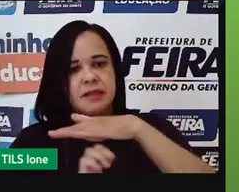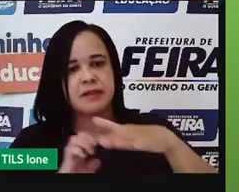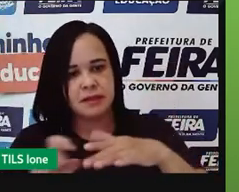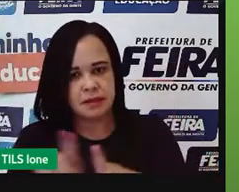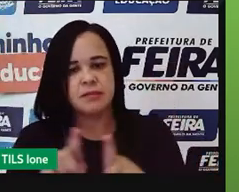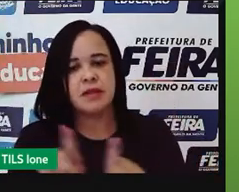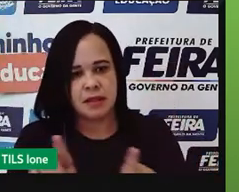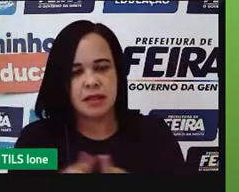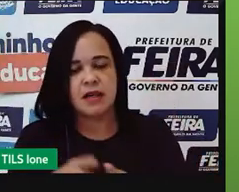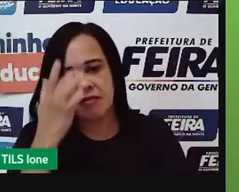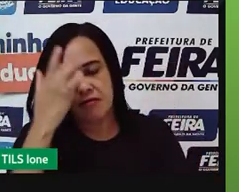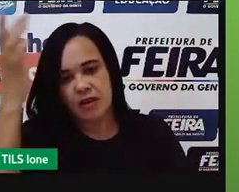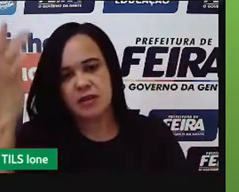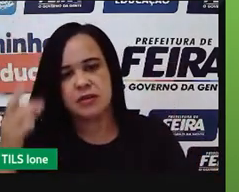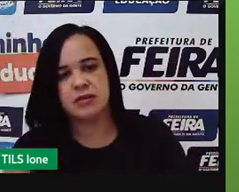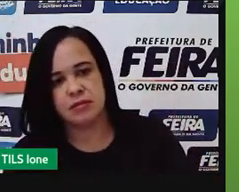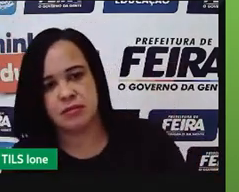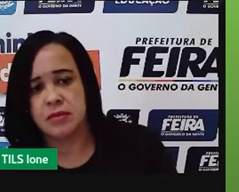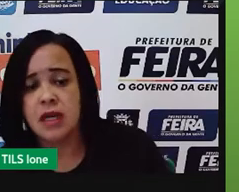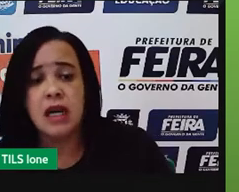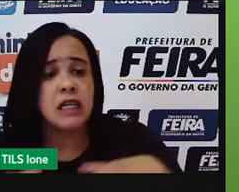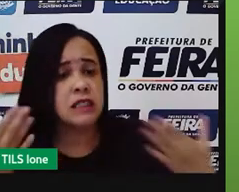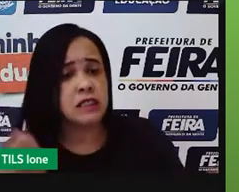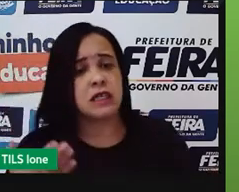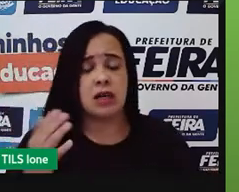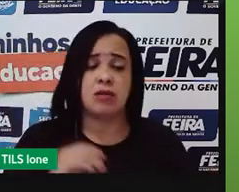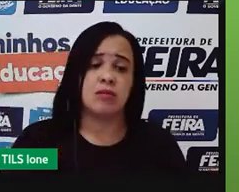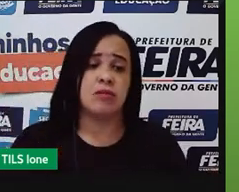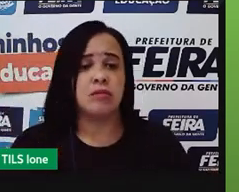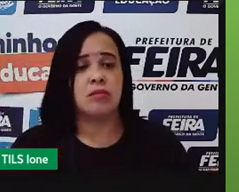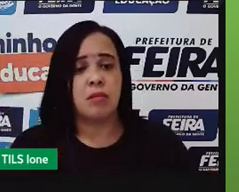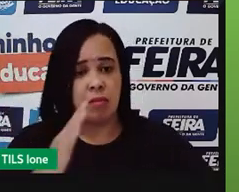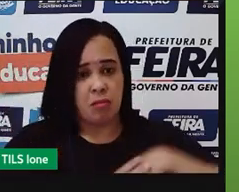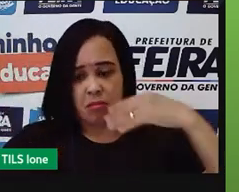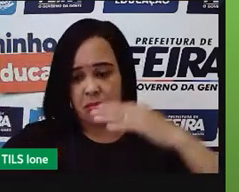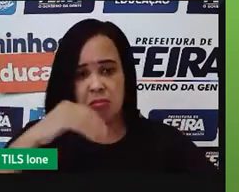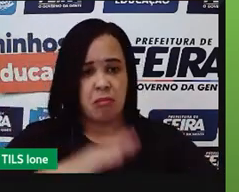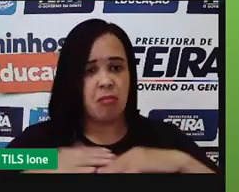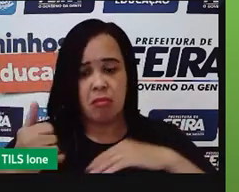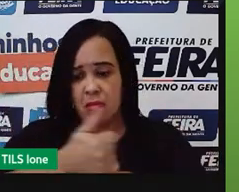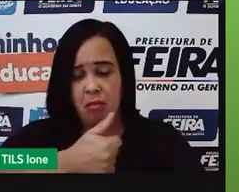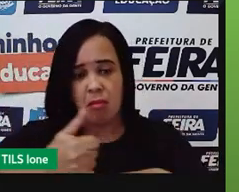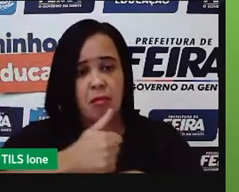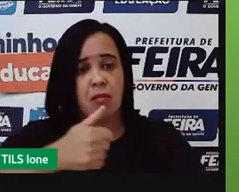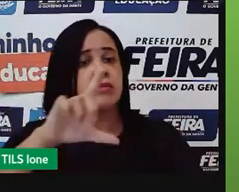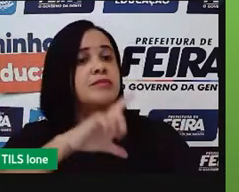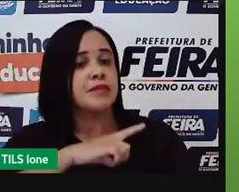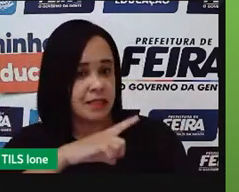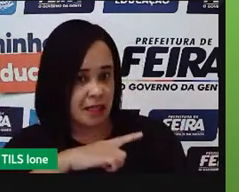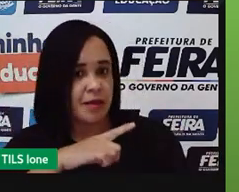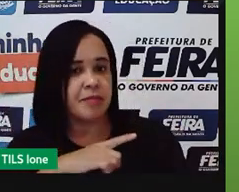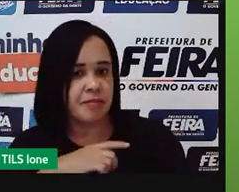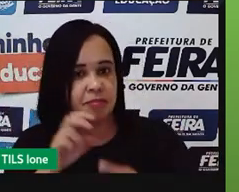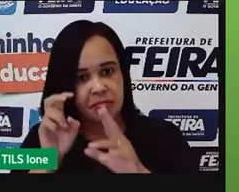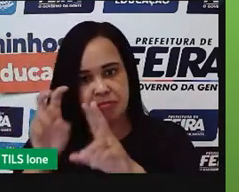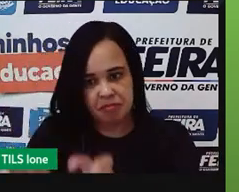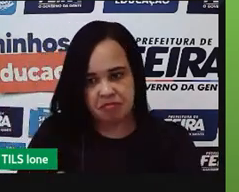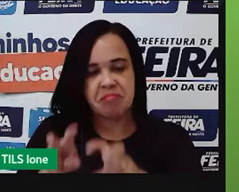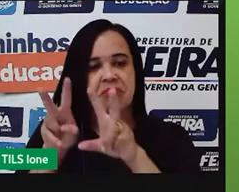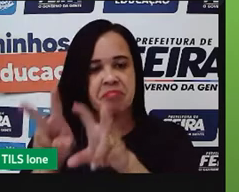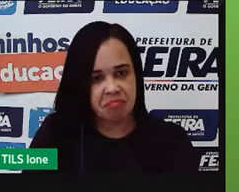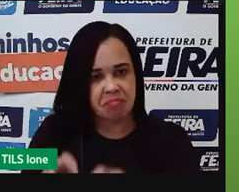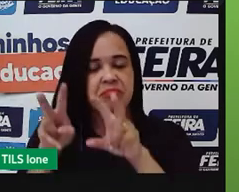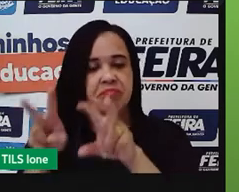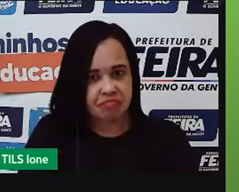engenheiros, são uma série de profissionais que tem lá. Aquela ideia que a gente é trabalhador da roça, né, ele não tem muito estudo isso,